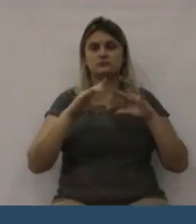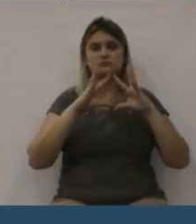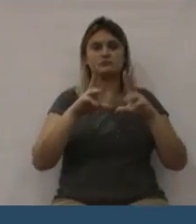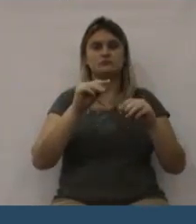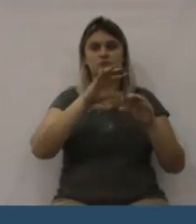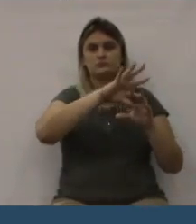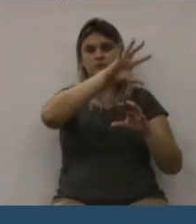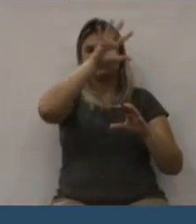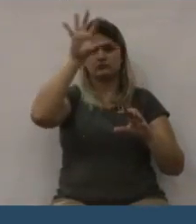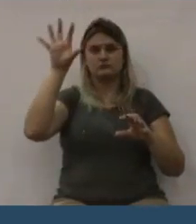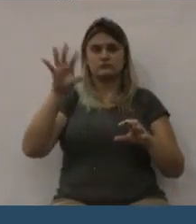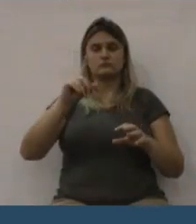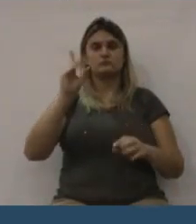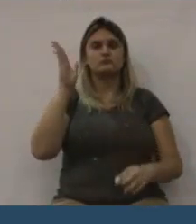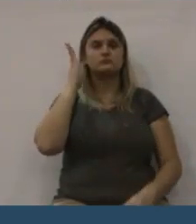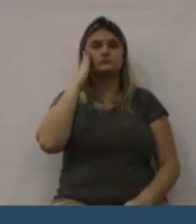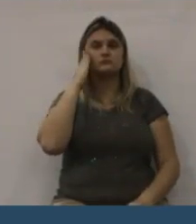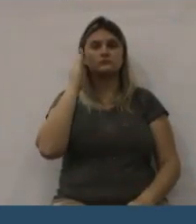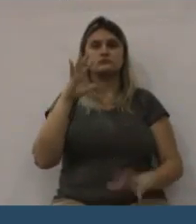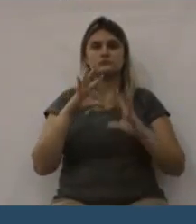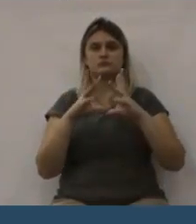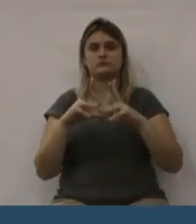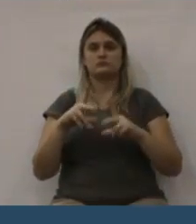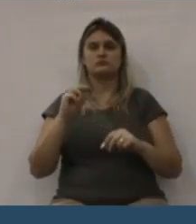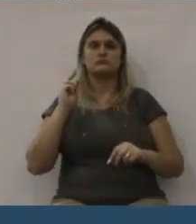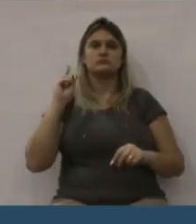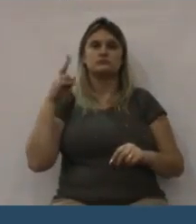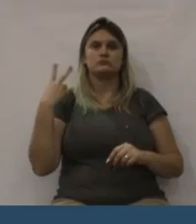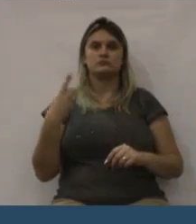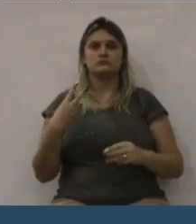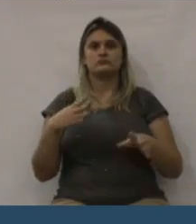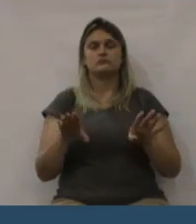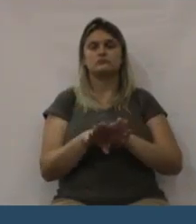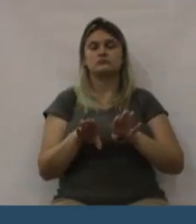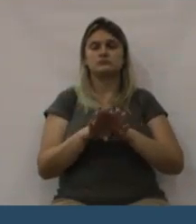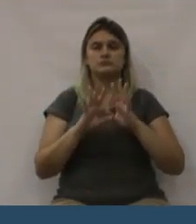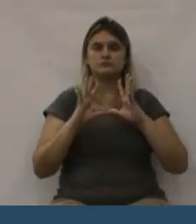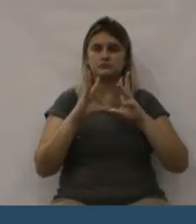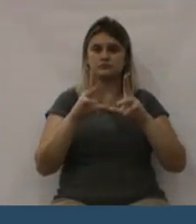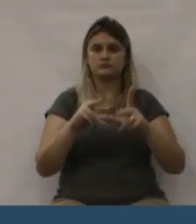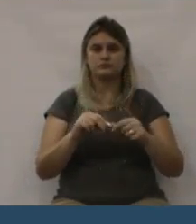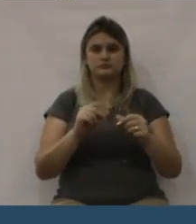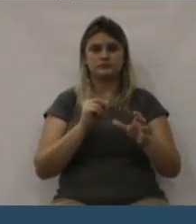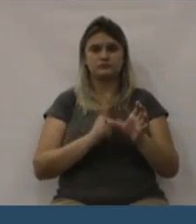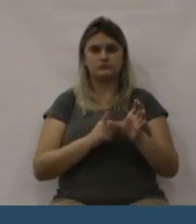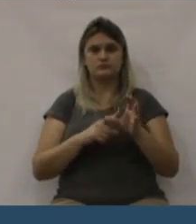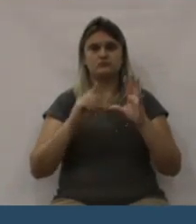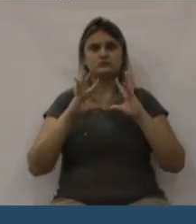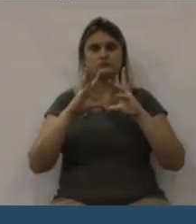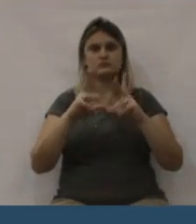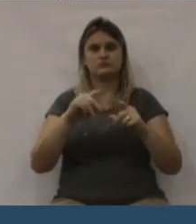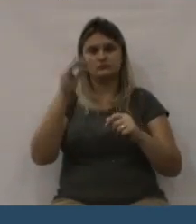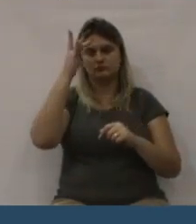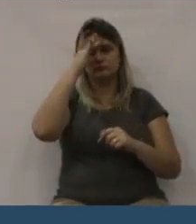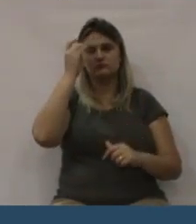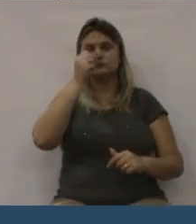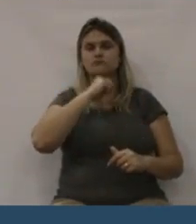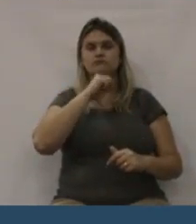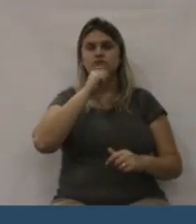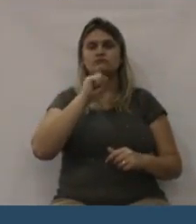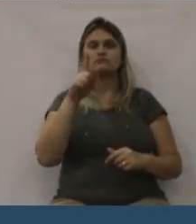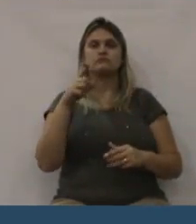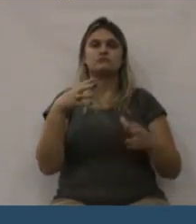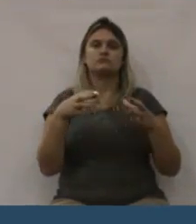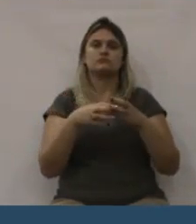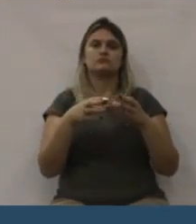vários prefeitos, com o deputado Hussein, onde foram anunciadas várias verbas para toda a